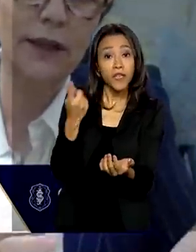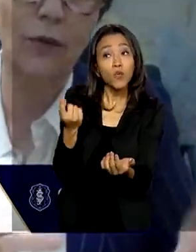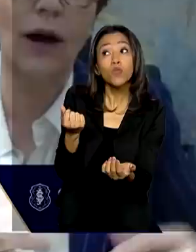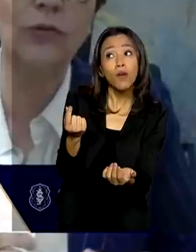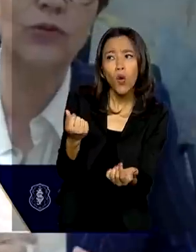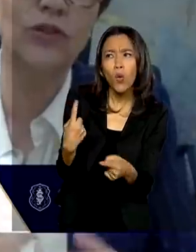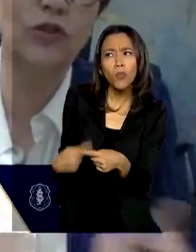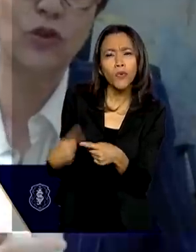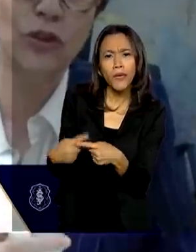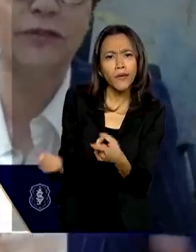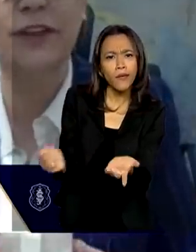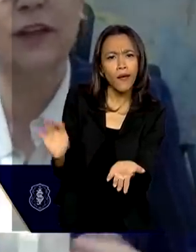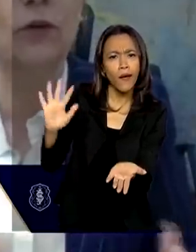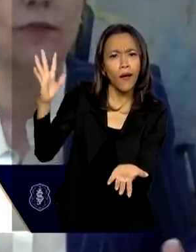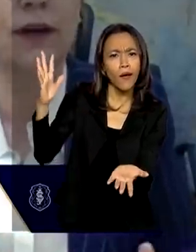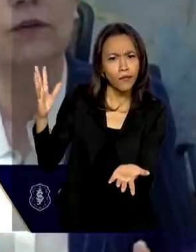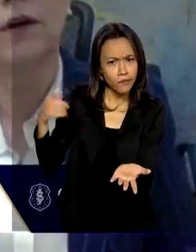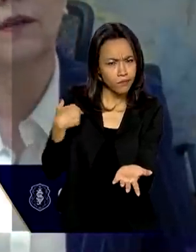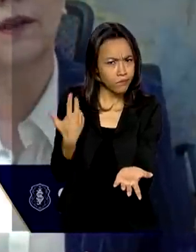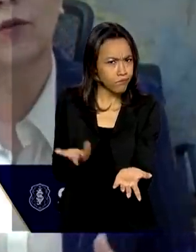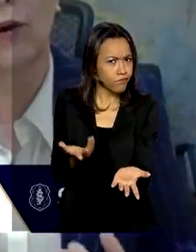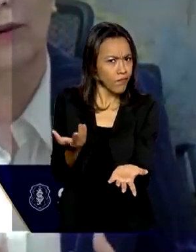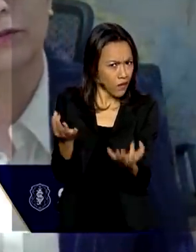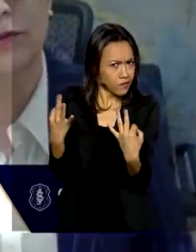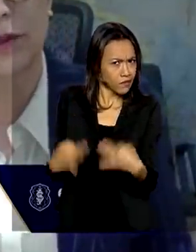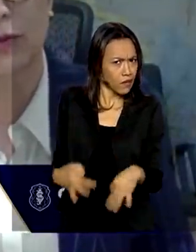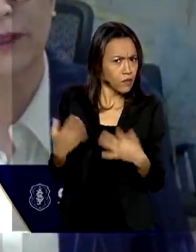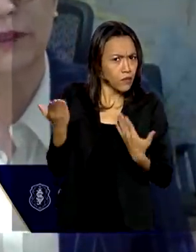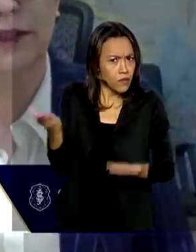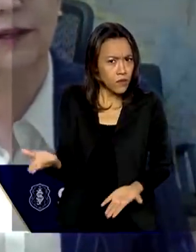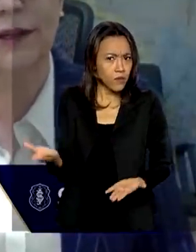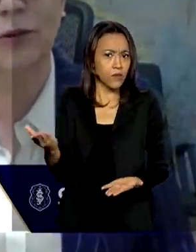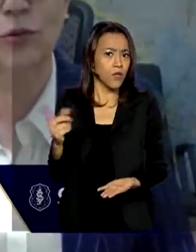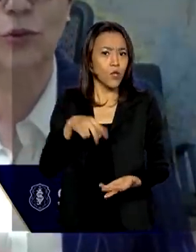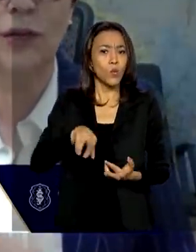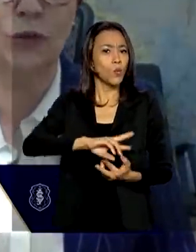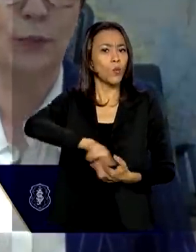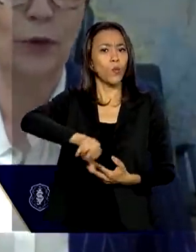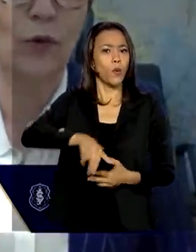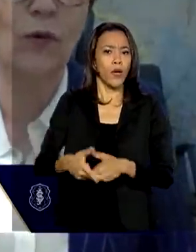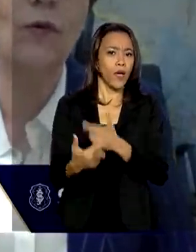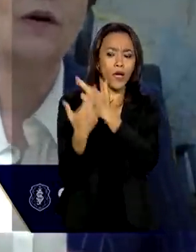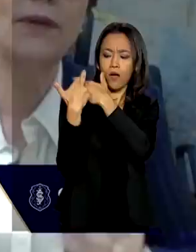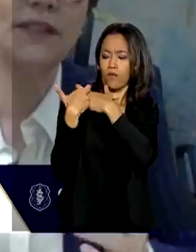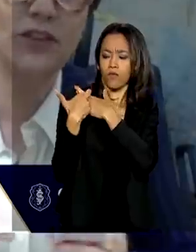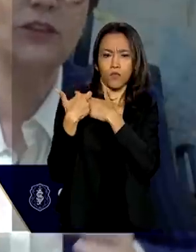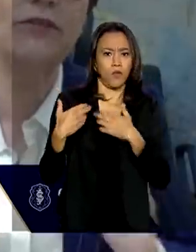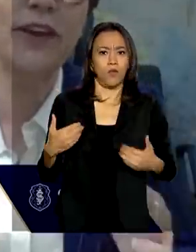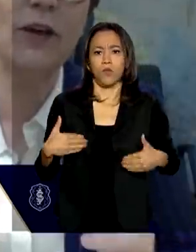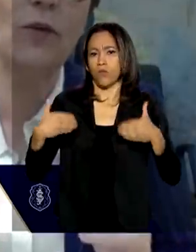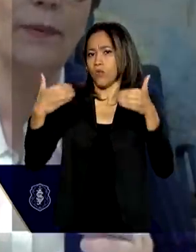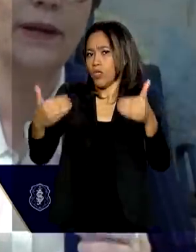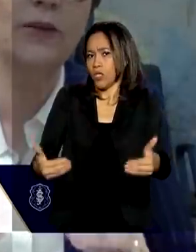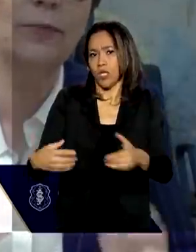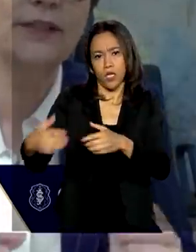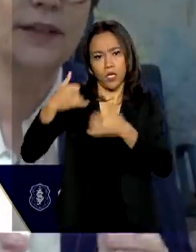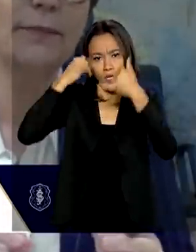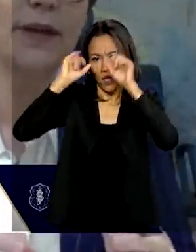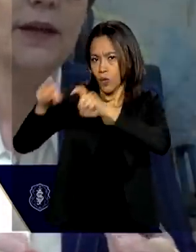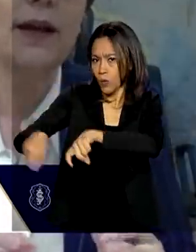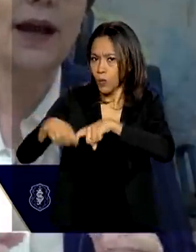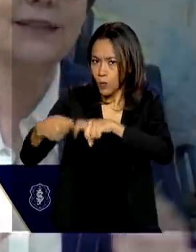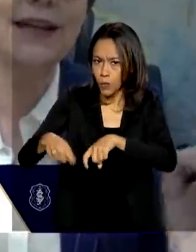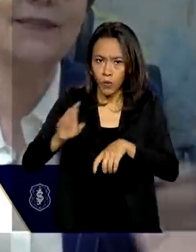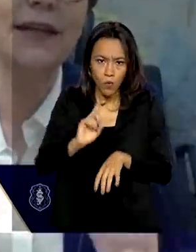por que estão altos, se justifica ou não, não é uma função do Ministério da Agricultura, é do PROCON, mas a gente vem acompanhando para